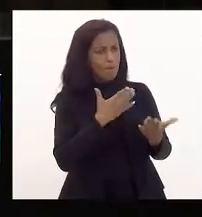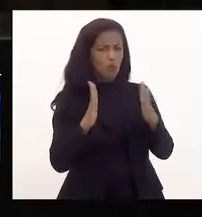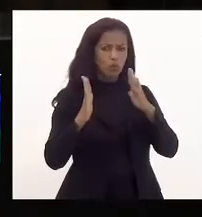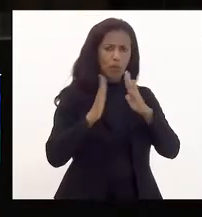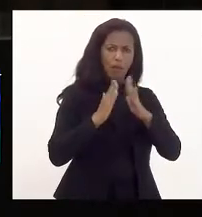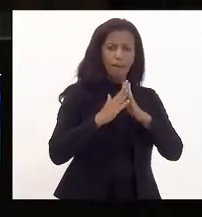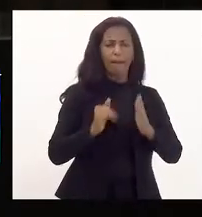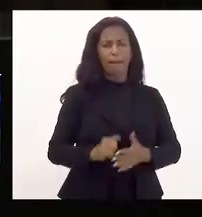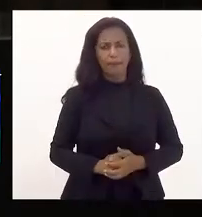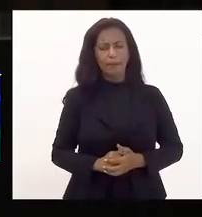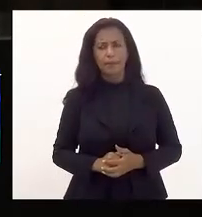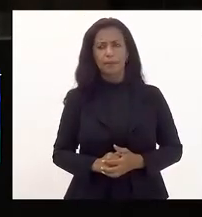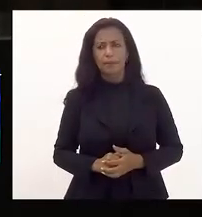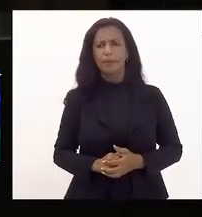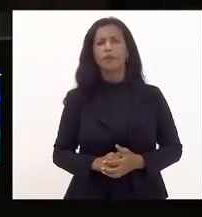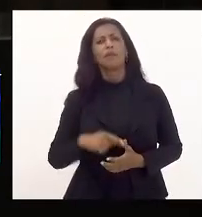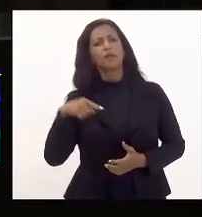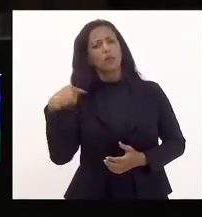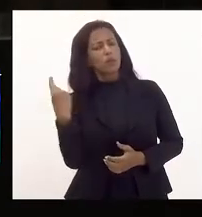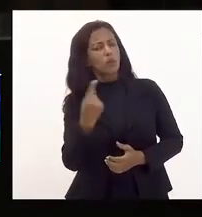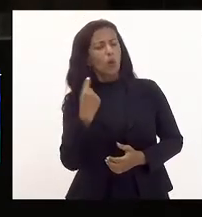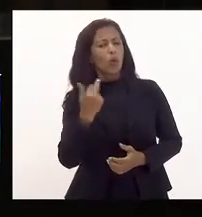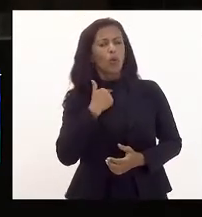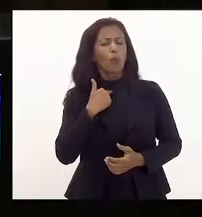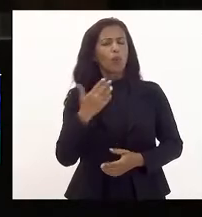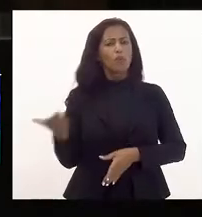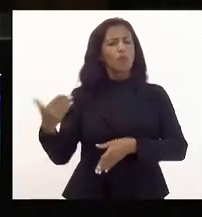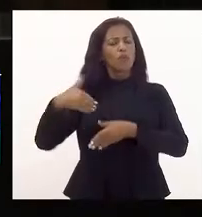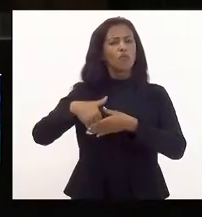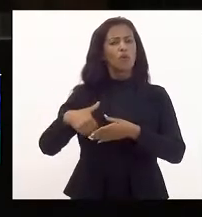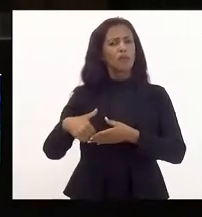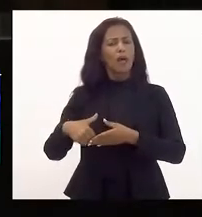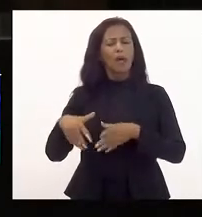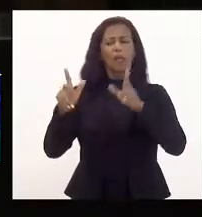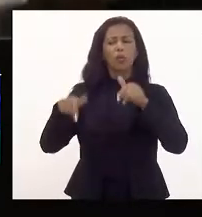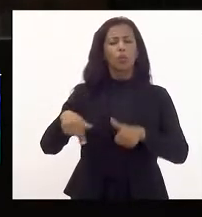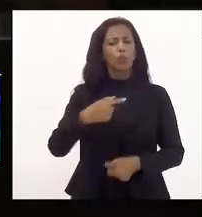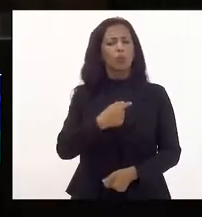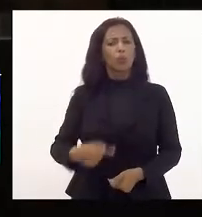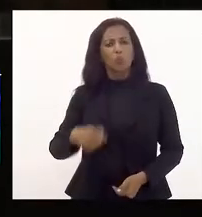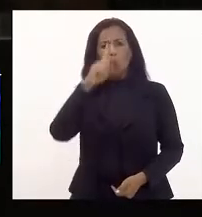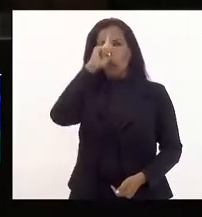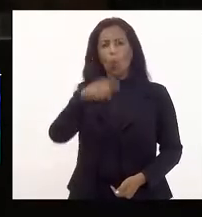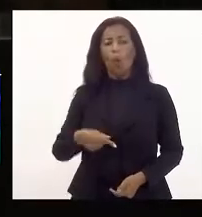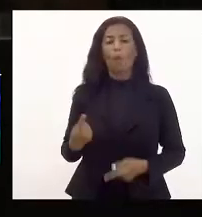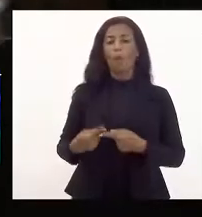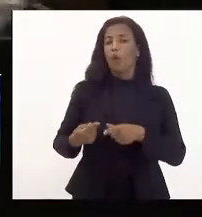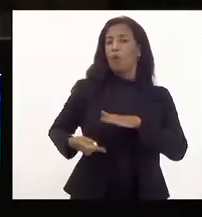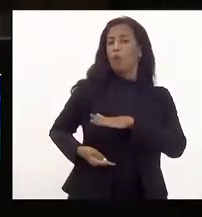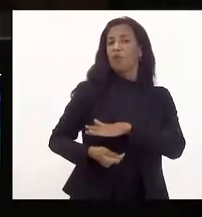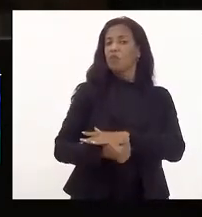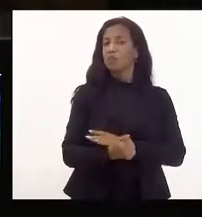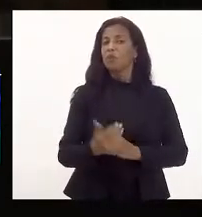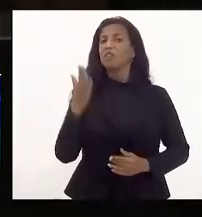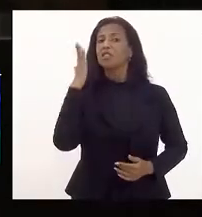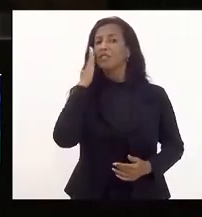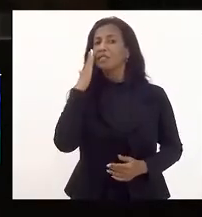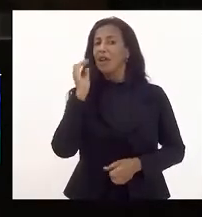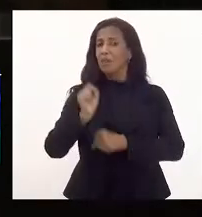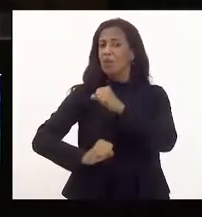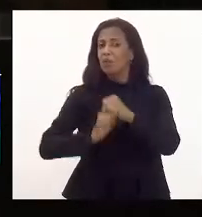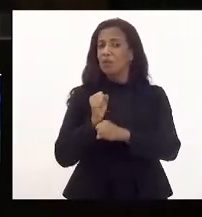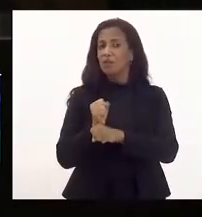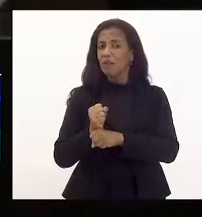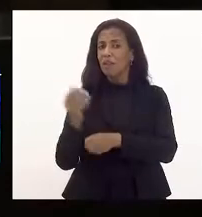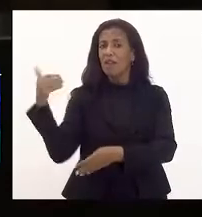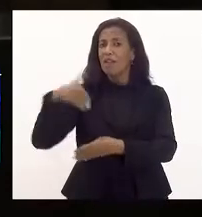podemos votar essa matéria, Luiz Paulo, da forma que o governo quer, até porque os investimentos que vão ser feitos, nós sabemos que no ano de eleição, né, deputado,